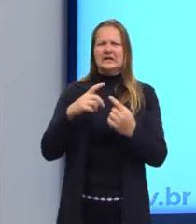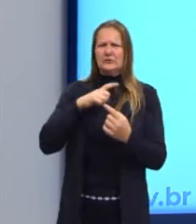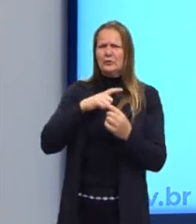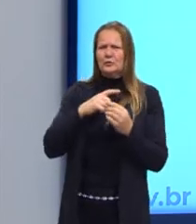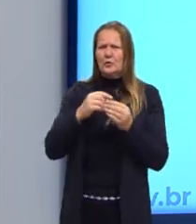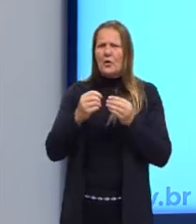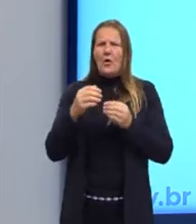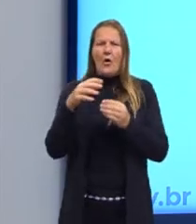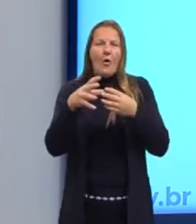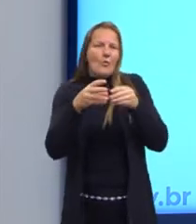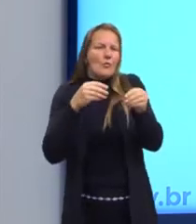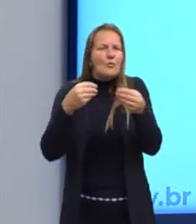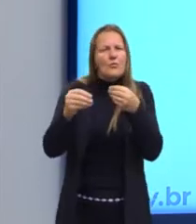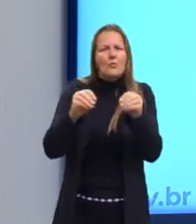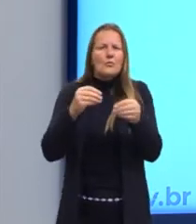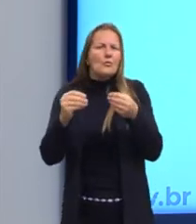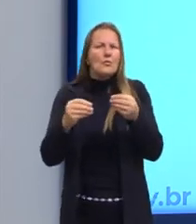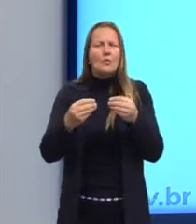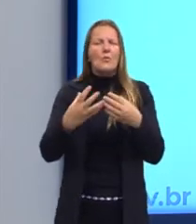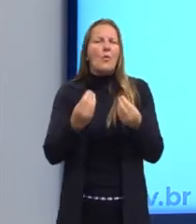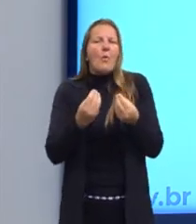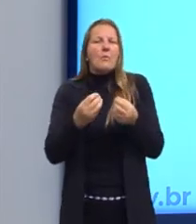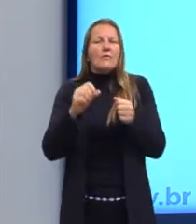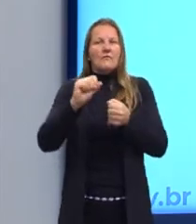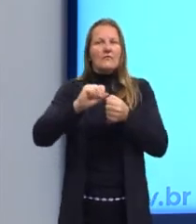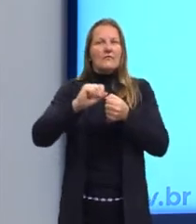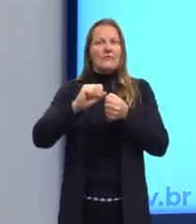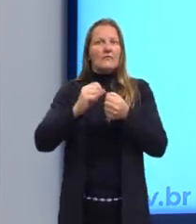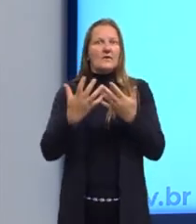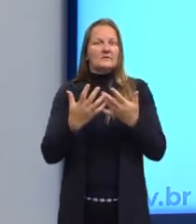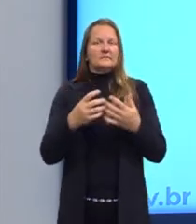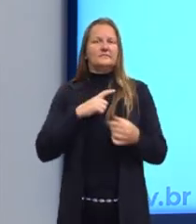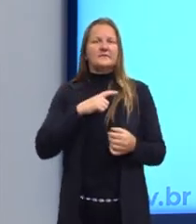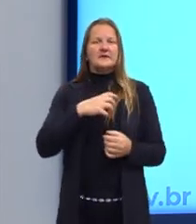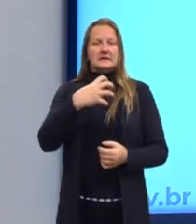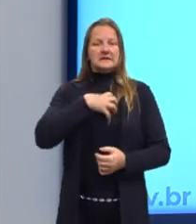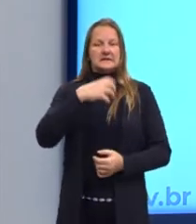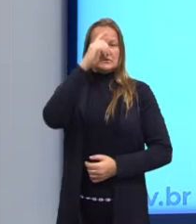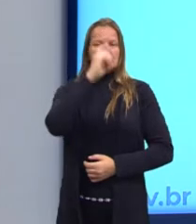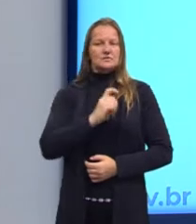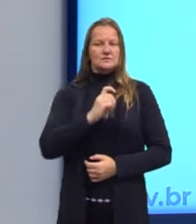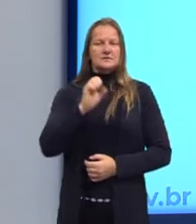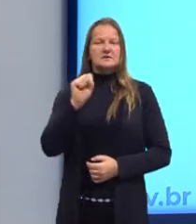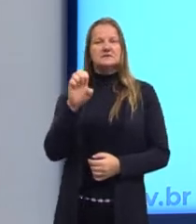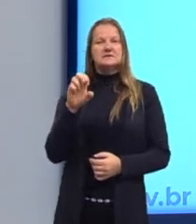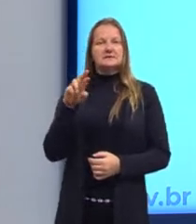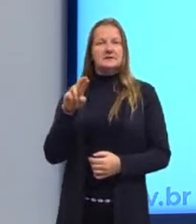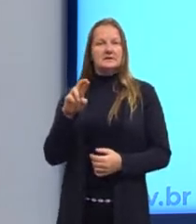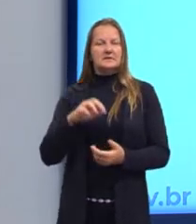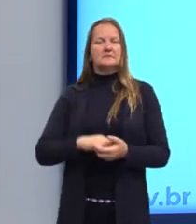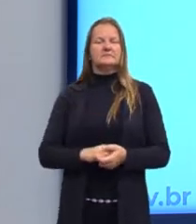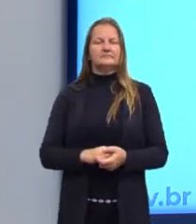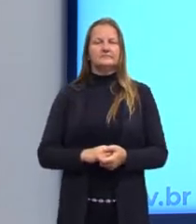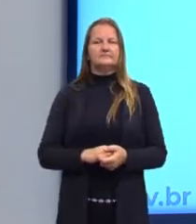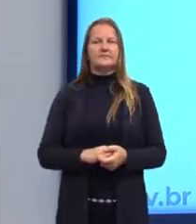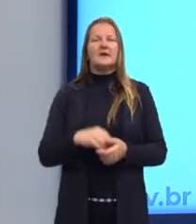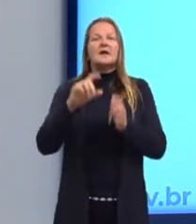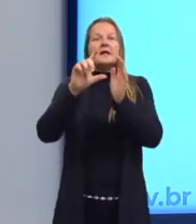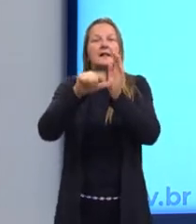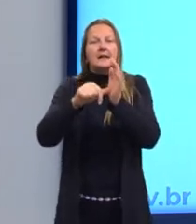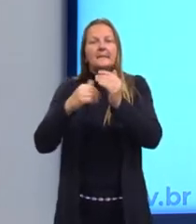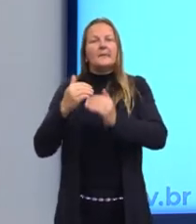fluxo ou se o fluxo não existe, se o fluxo é o não ser, essa discussão na filosofia antiga. Aí chega